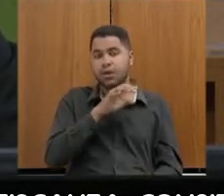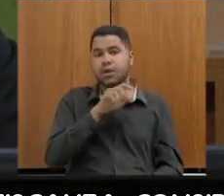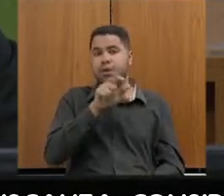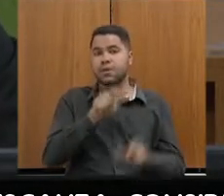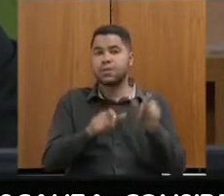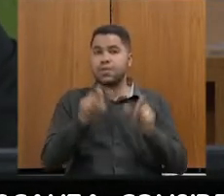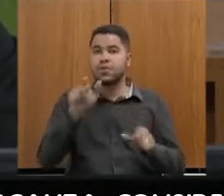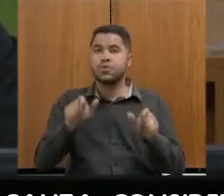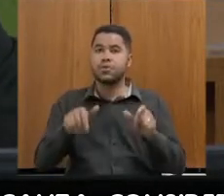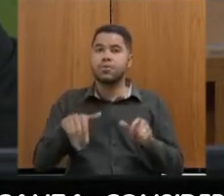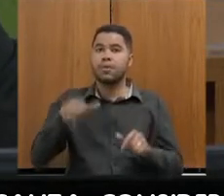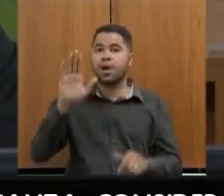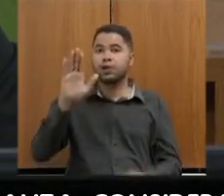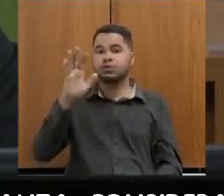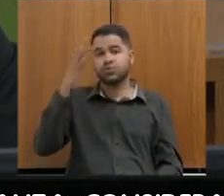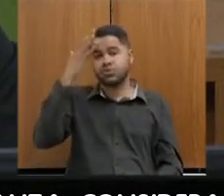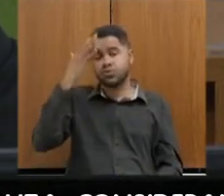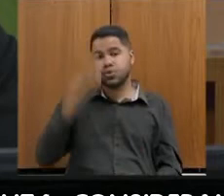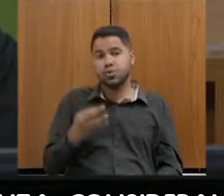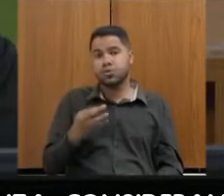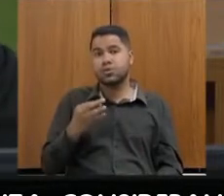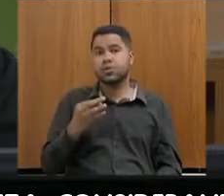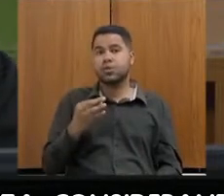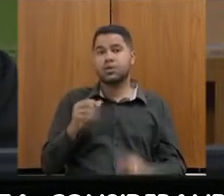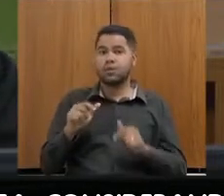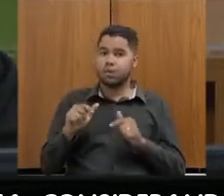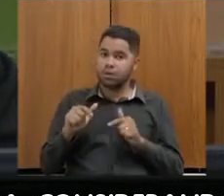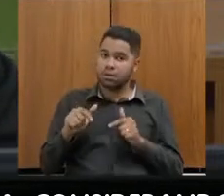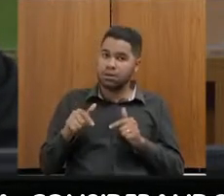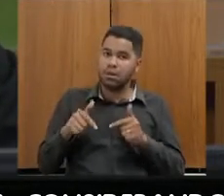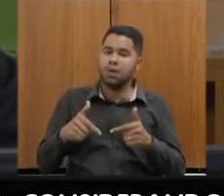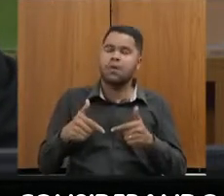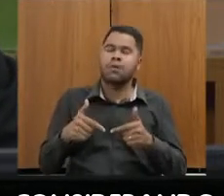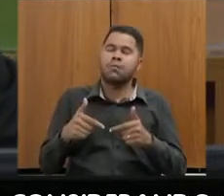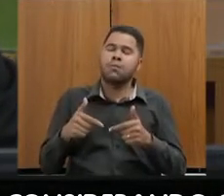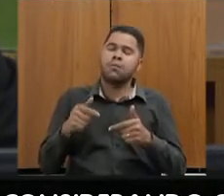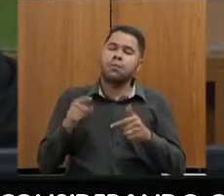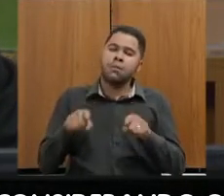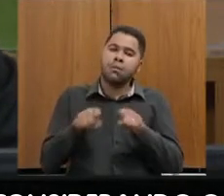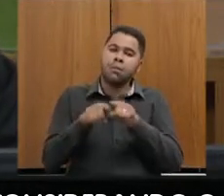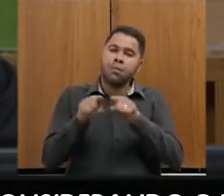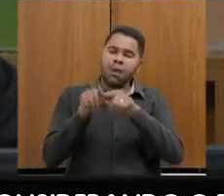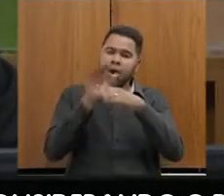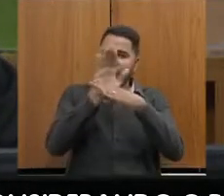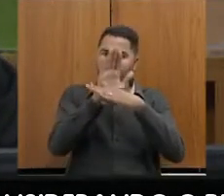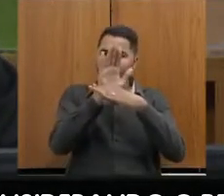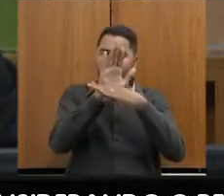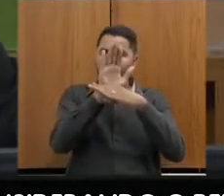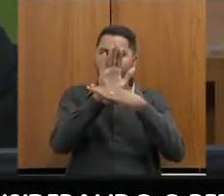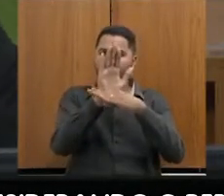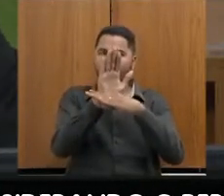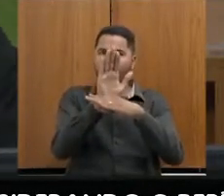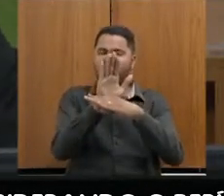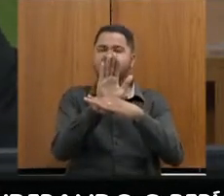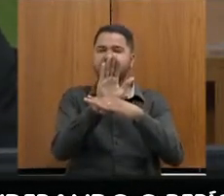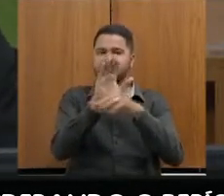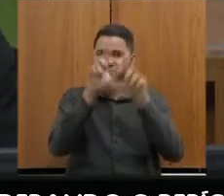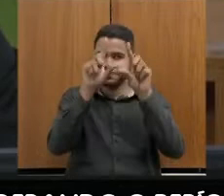pessoas tenham mais noção da ação da receita estadual, e isso ajuda a minimizar